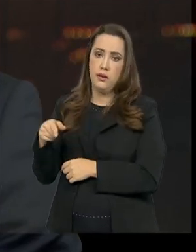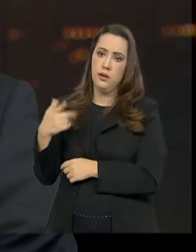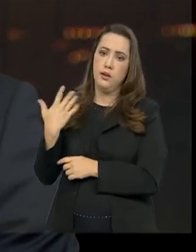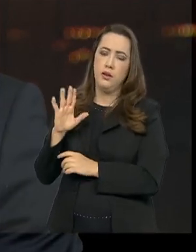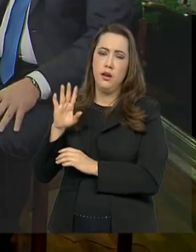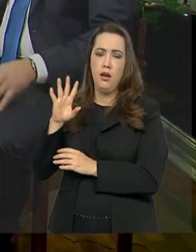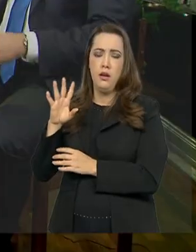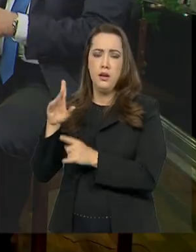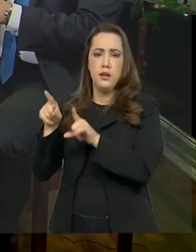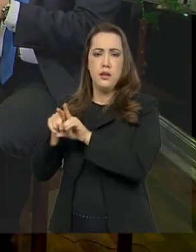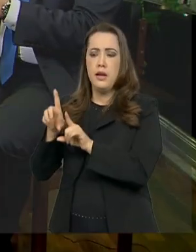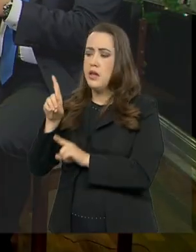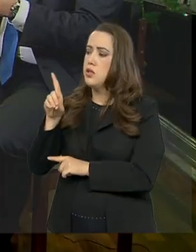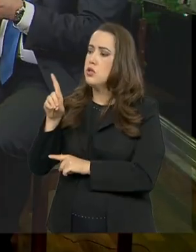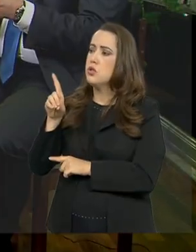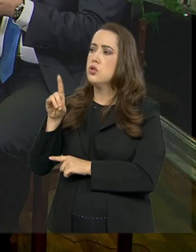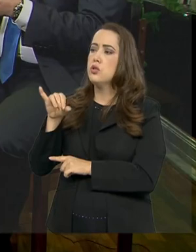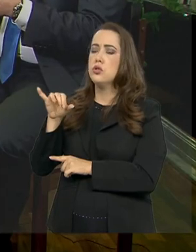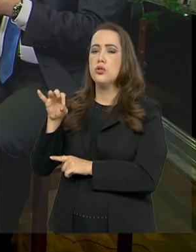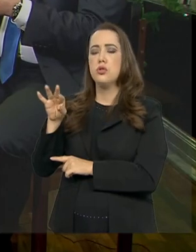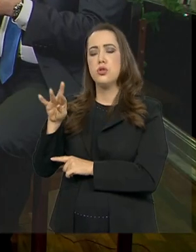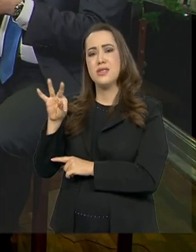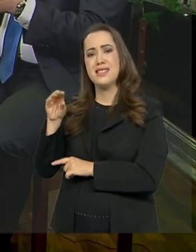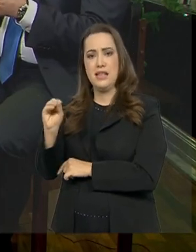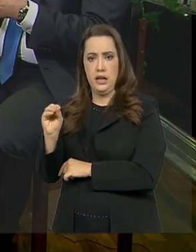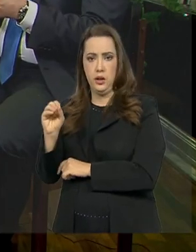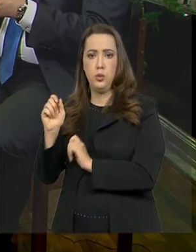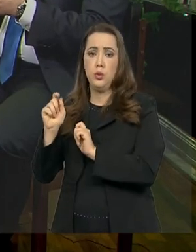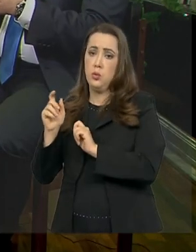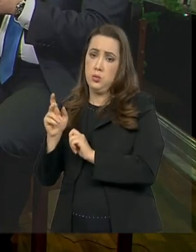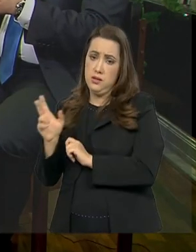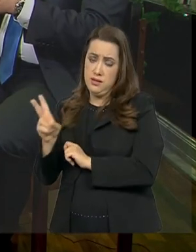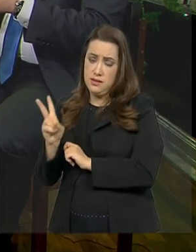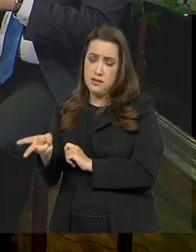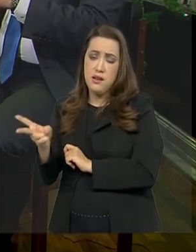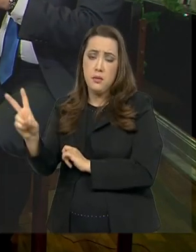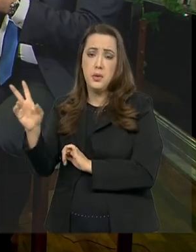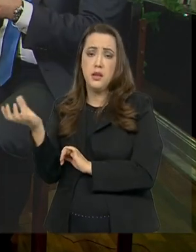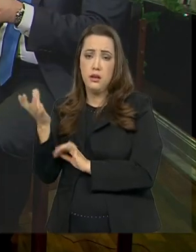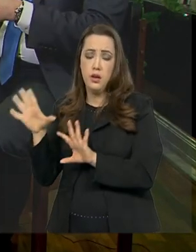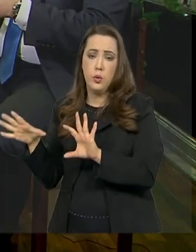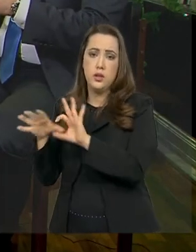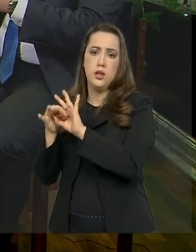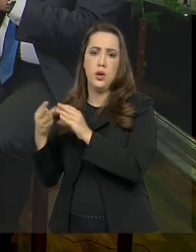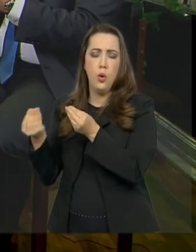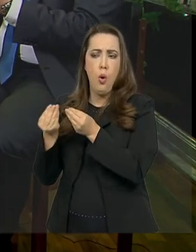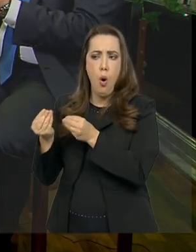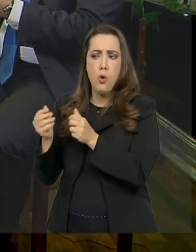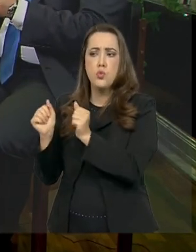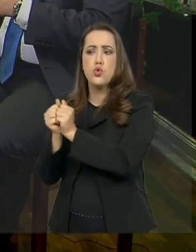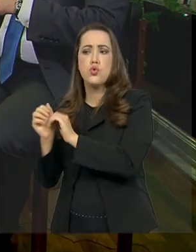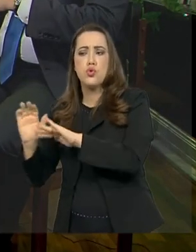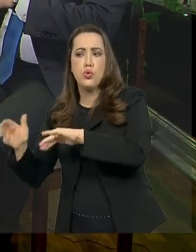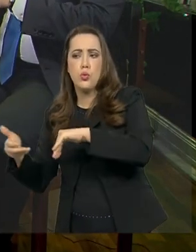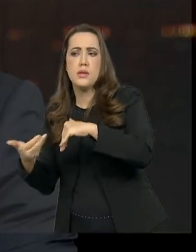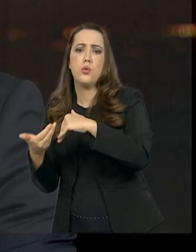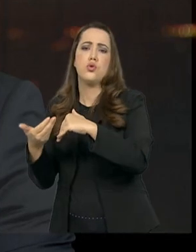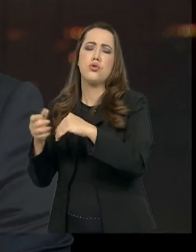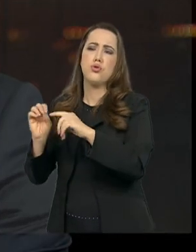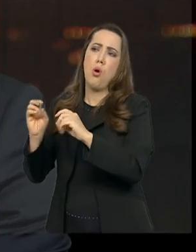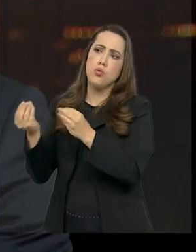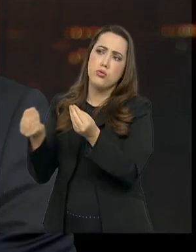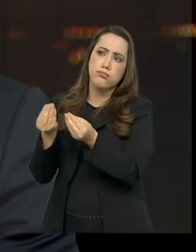conciliação. Como é que está essa conciliação do Poder Executivo com os outros poderes, com o Poder Judiciário,